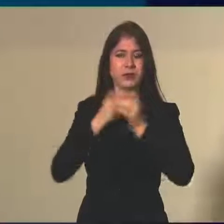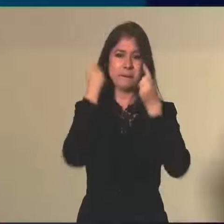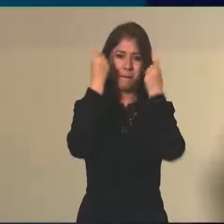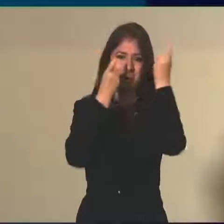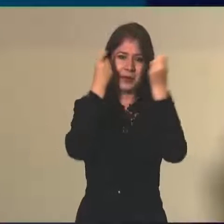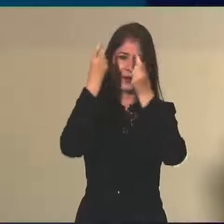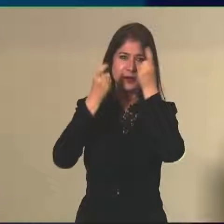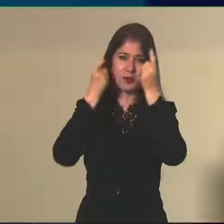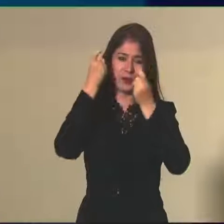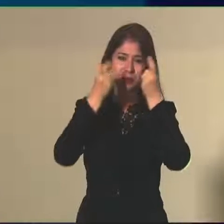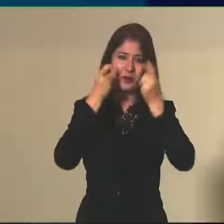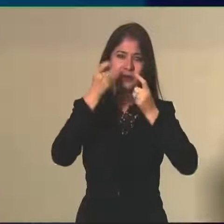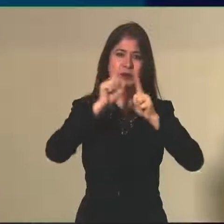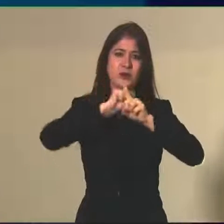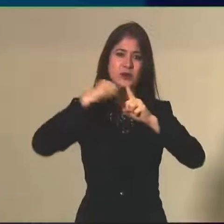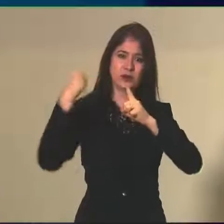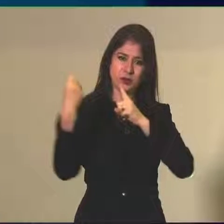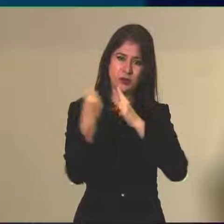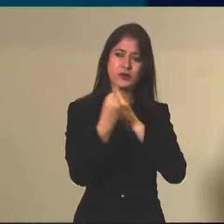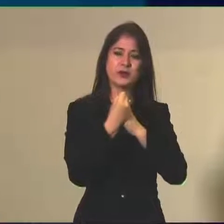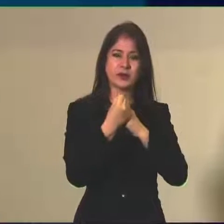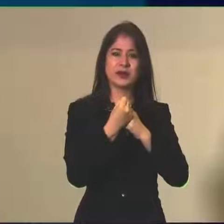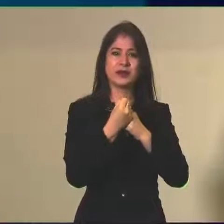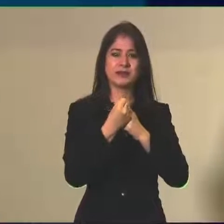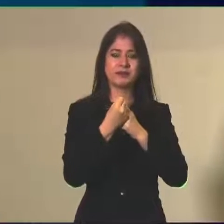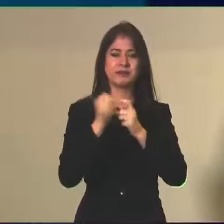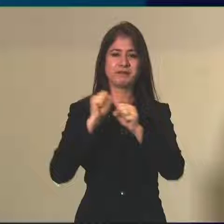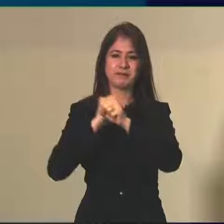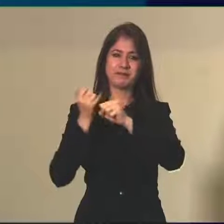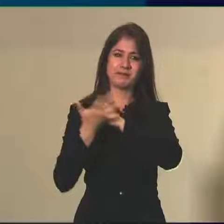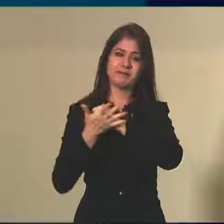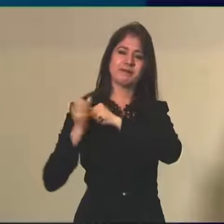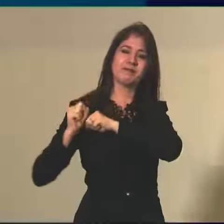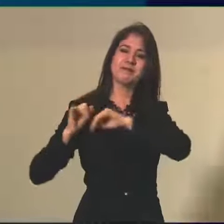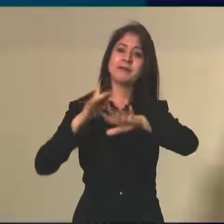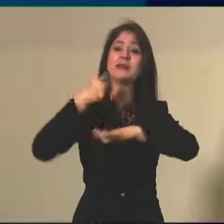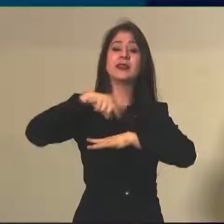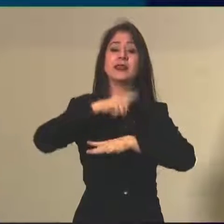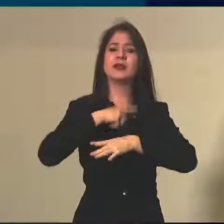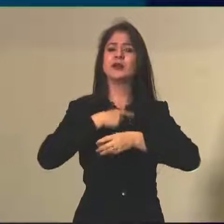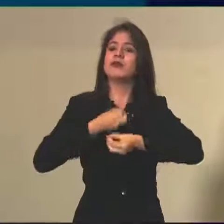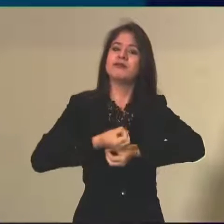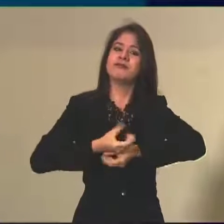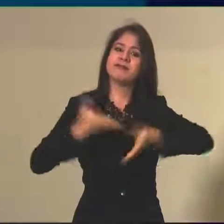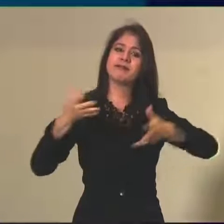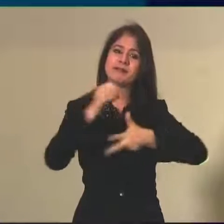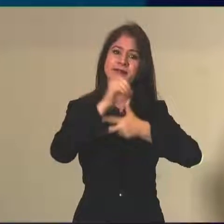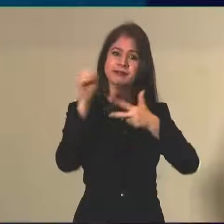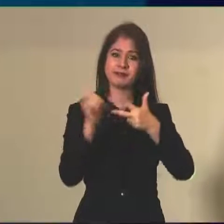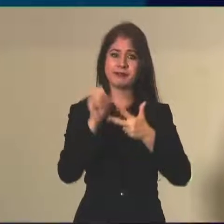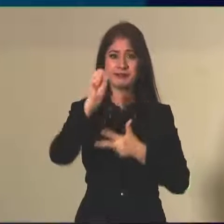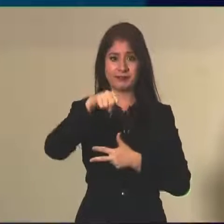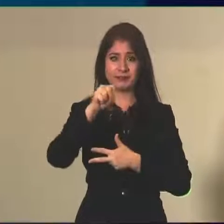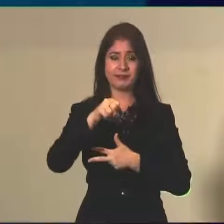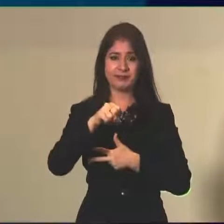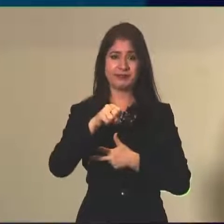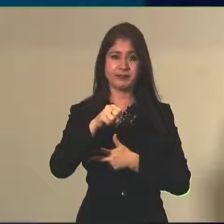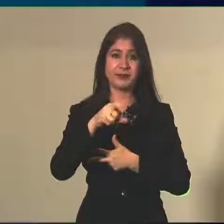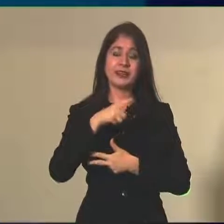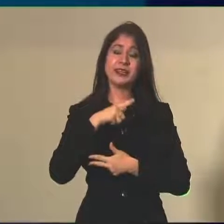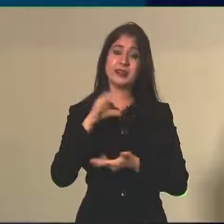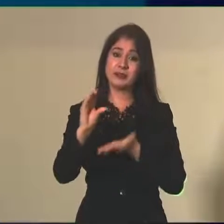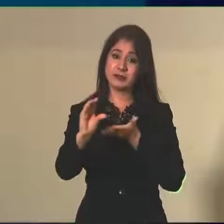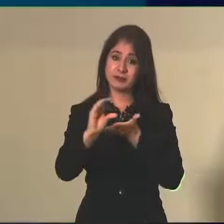preocupação, né? De toda a sociedade com a pandemia, nós ainda assim conseguimos viabilizar um exame, ainda com economia de